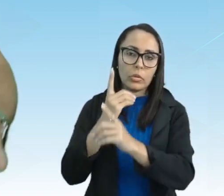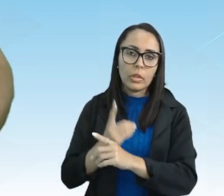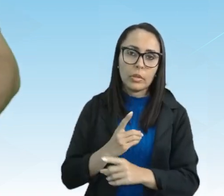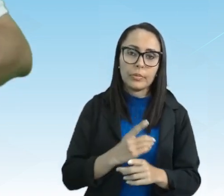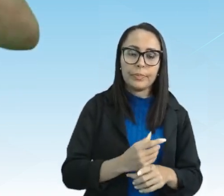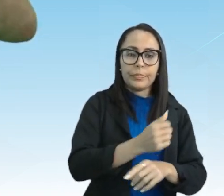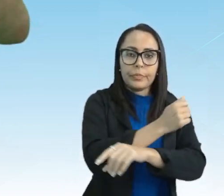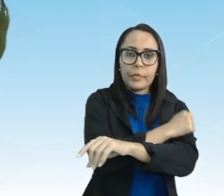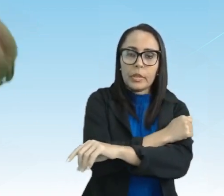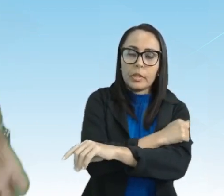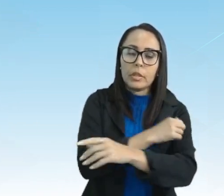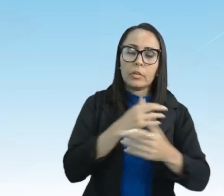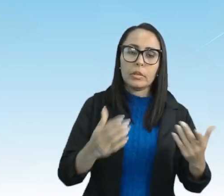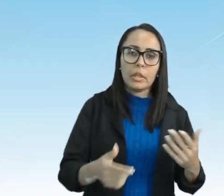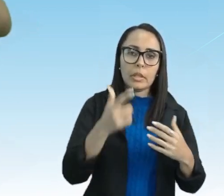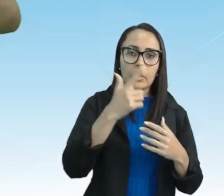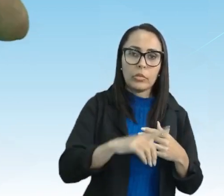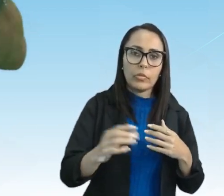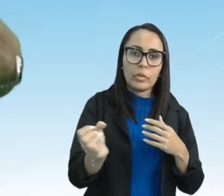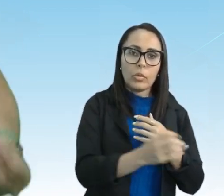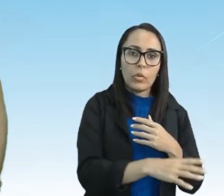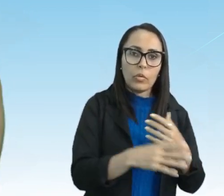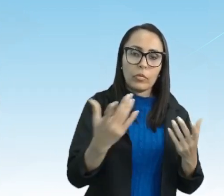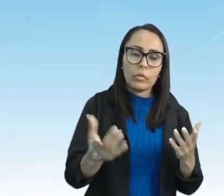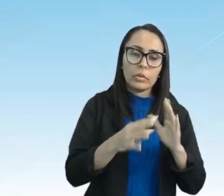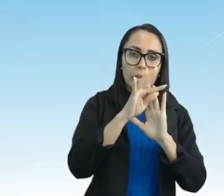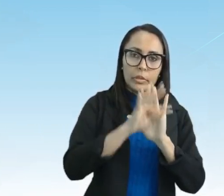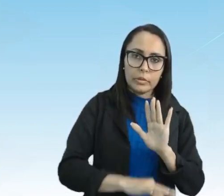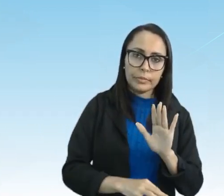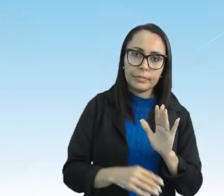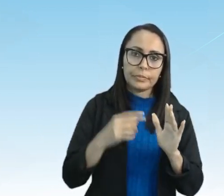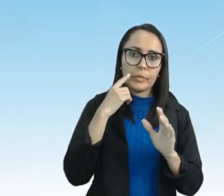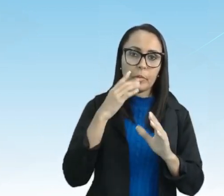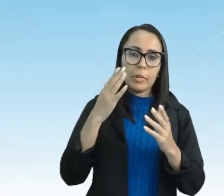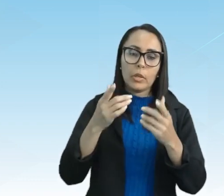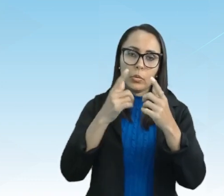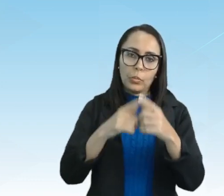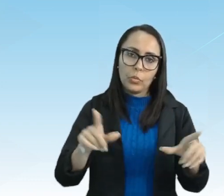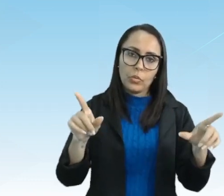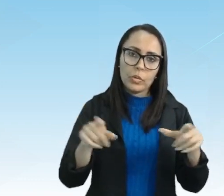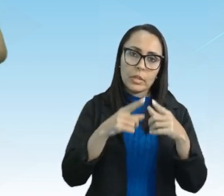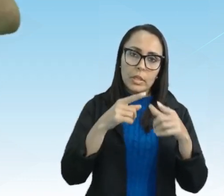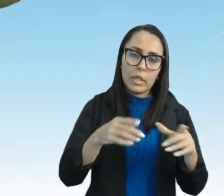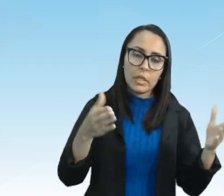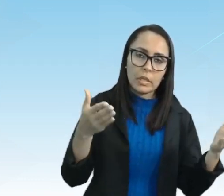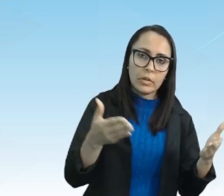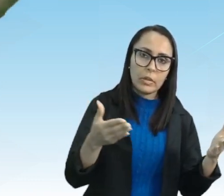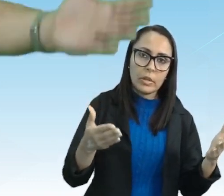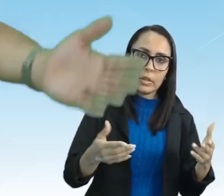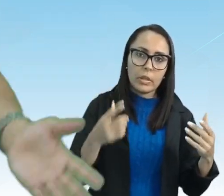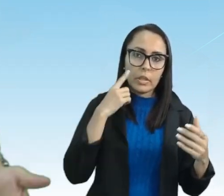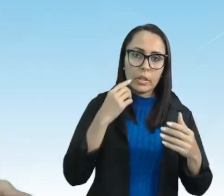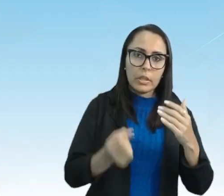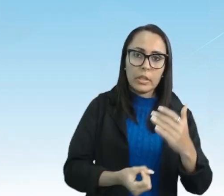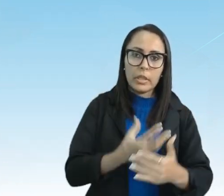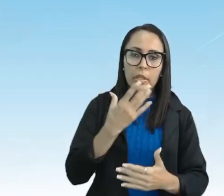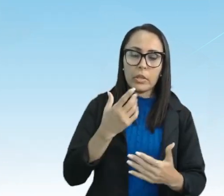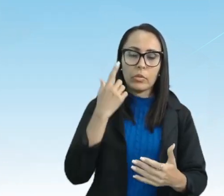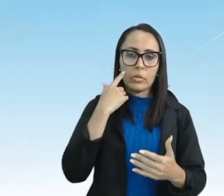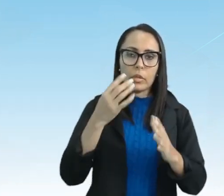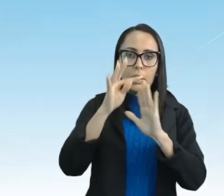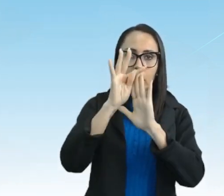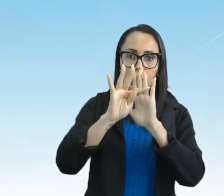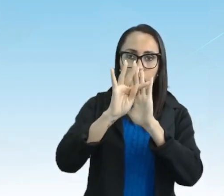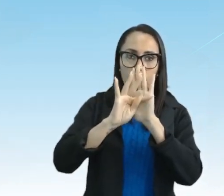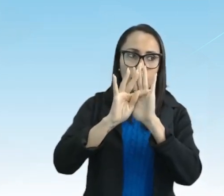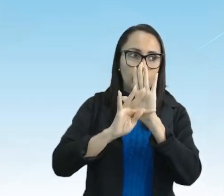estudantes retextualizando fazendo paródia pegando músicas atuais criando outros textos